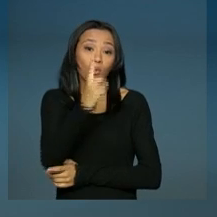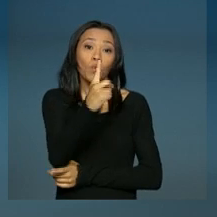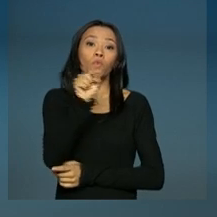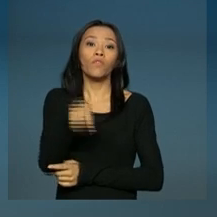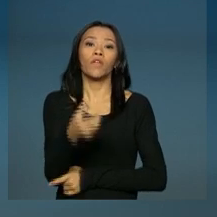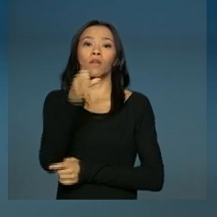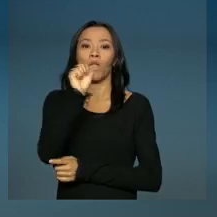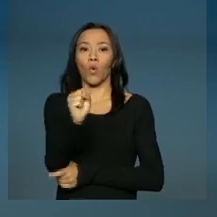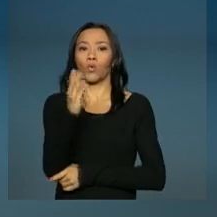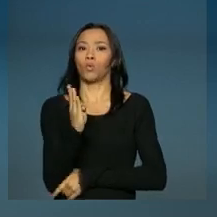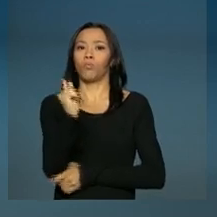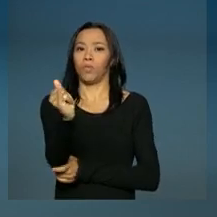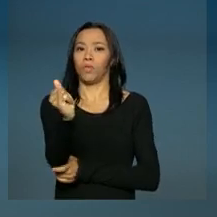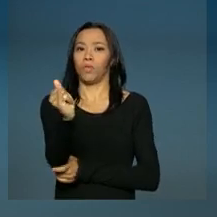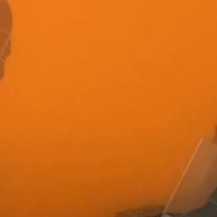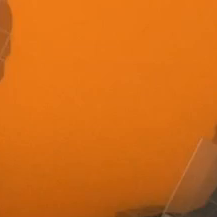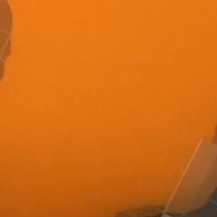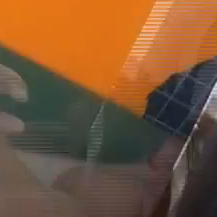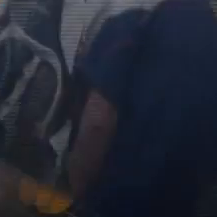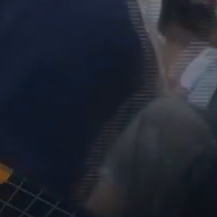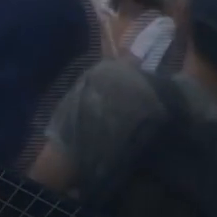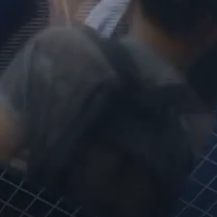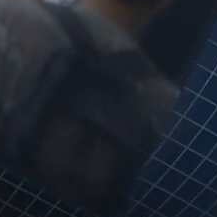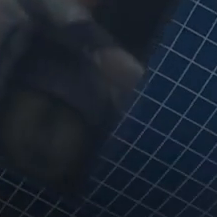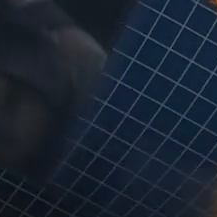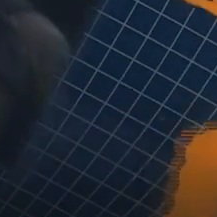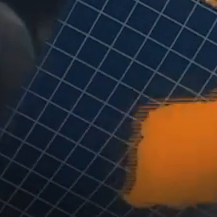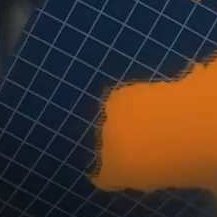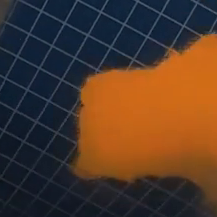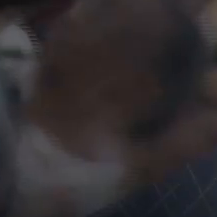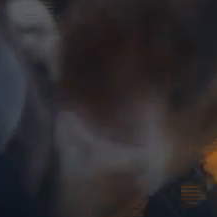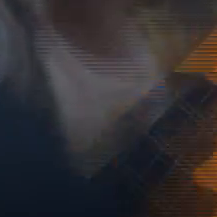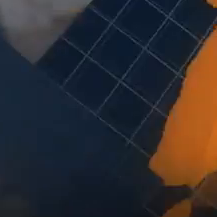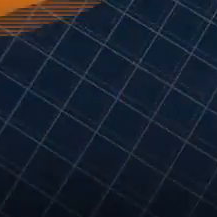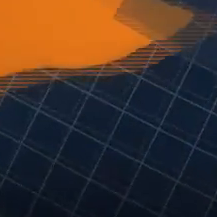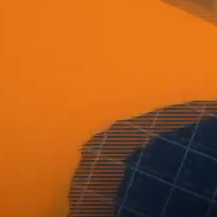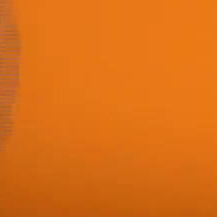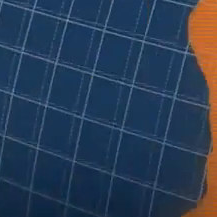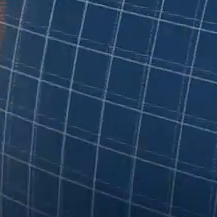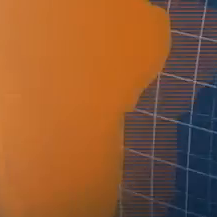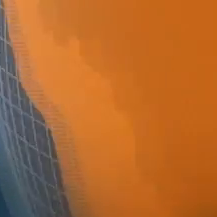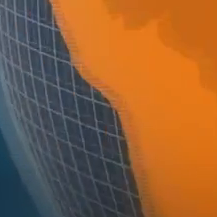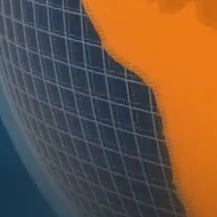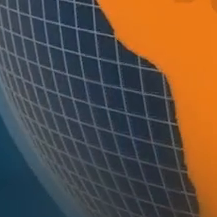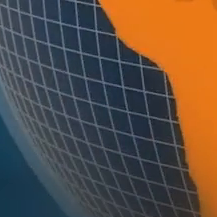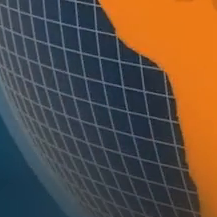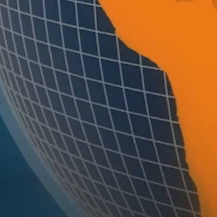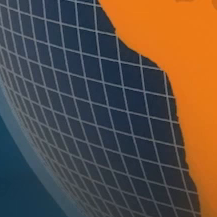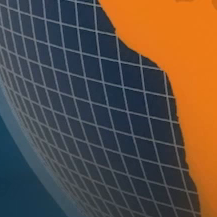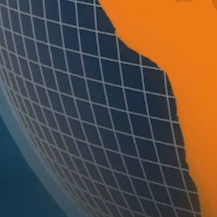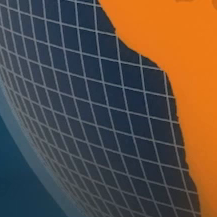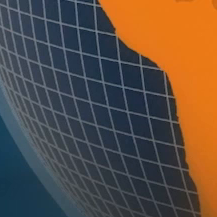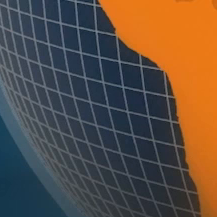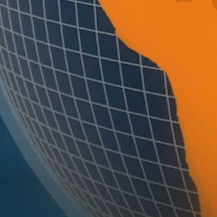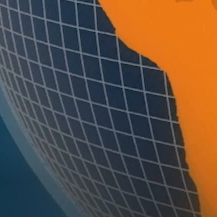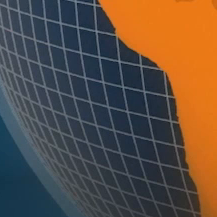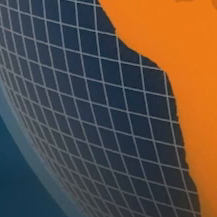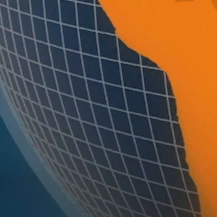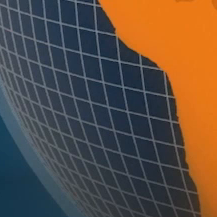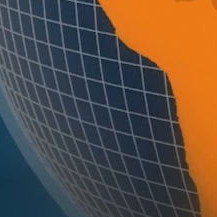,8 bilhão de toneladas. Música Música Música Legenda Zanotto